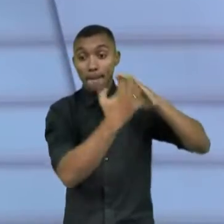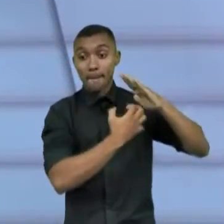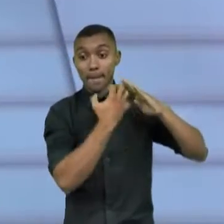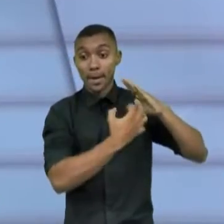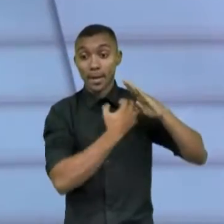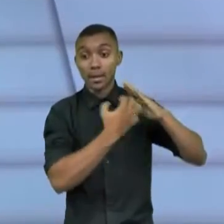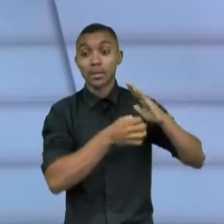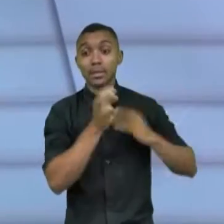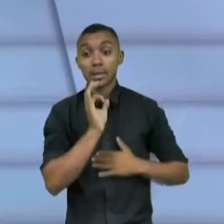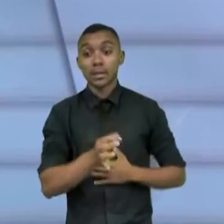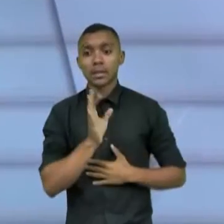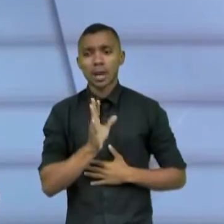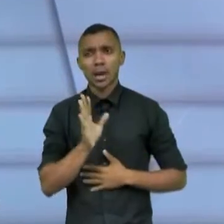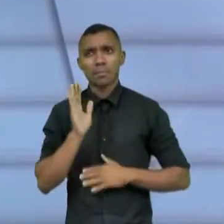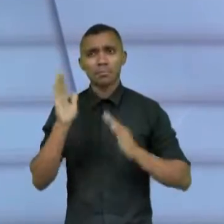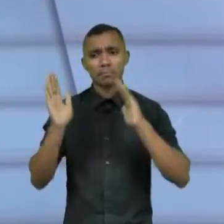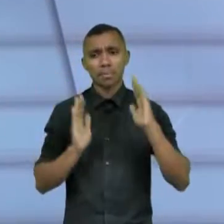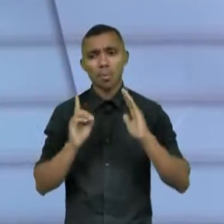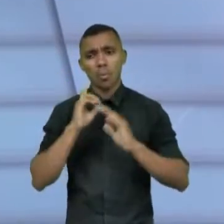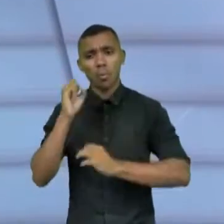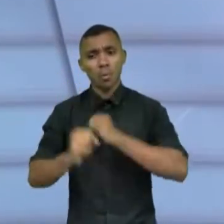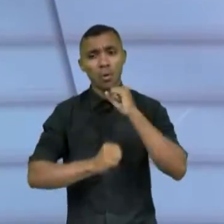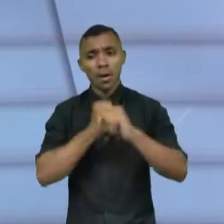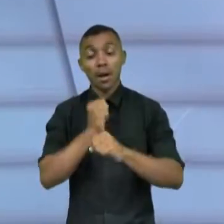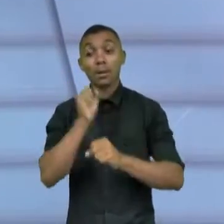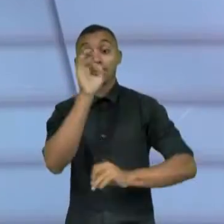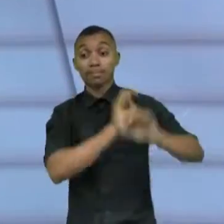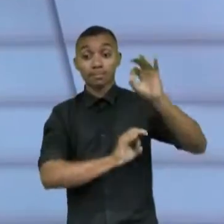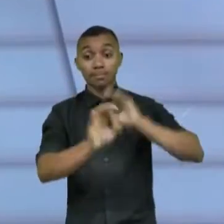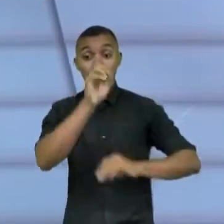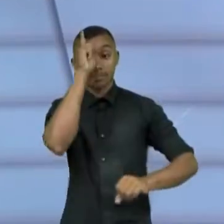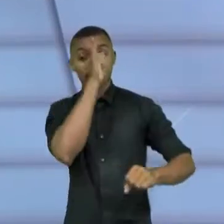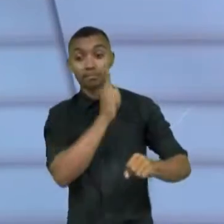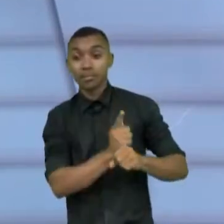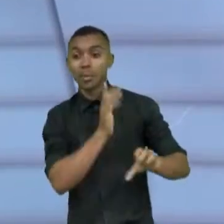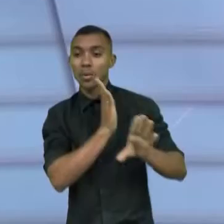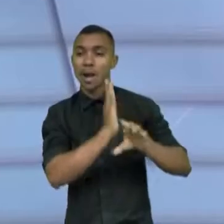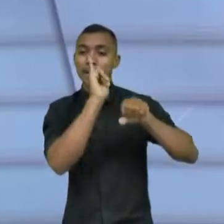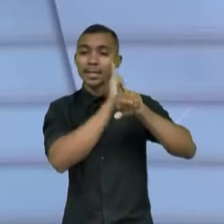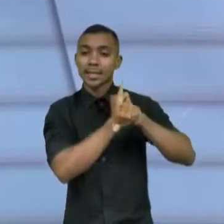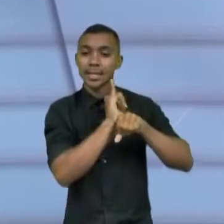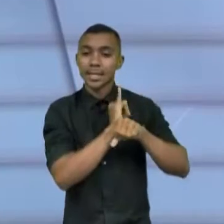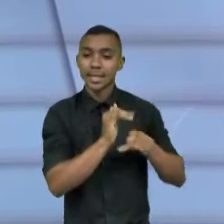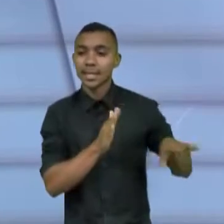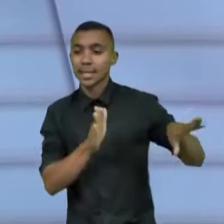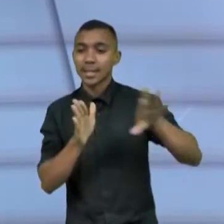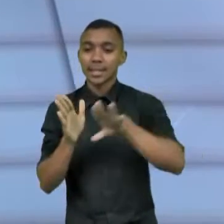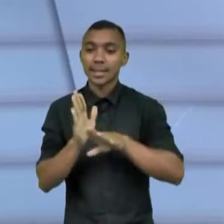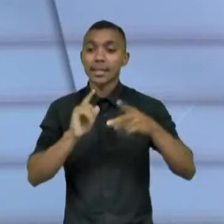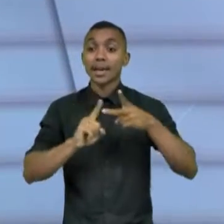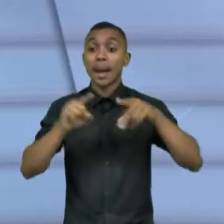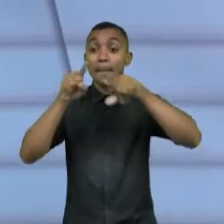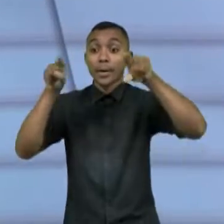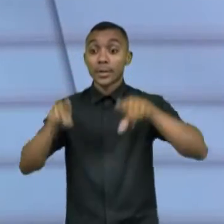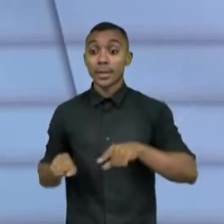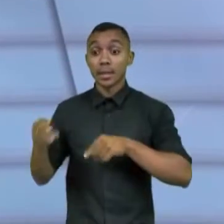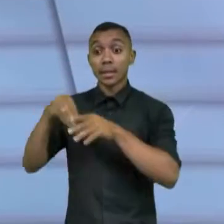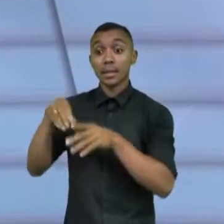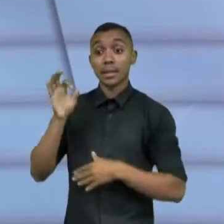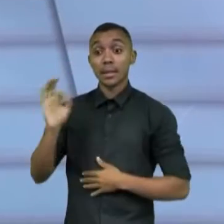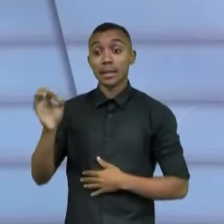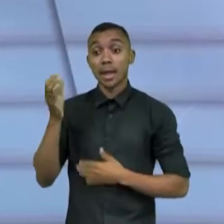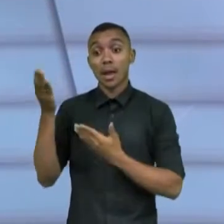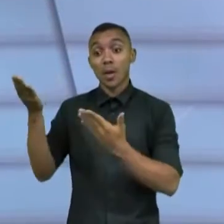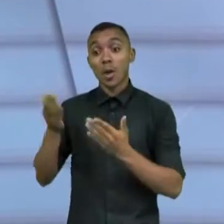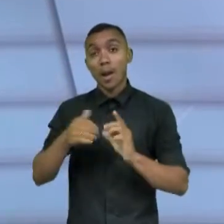que passamos quase um ano construindo toda a governança, estratégia de chegada, de operacionalização desse programa e agora